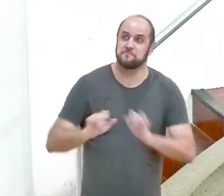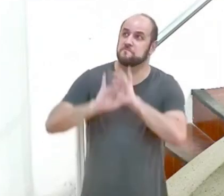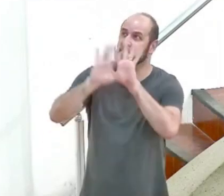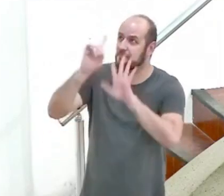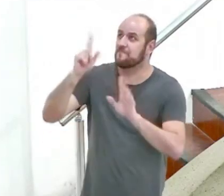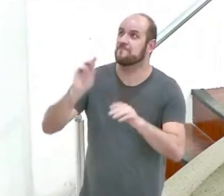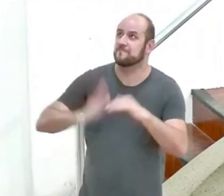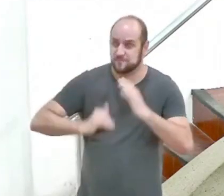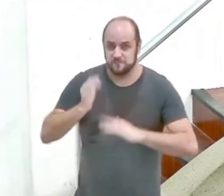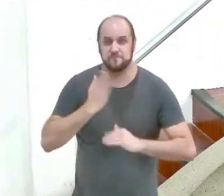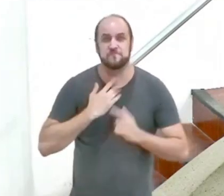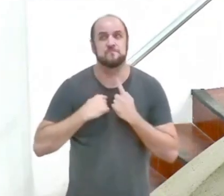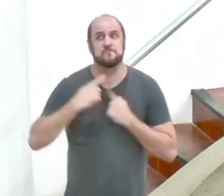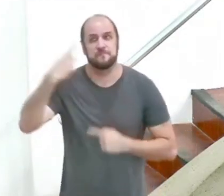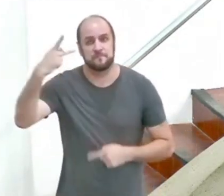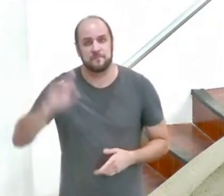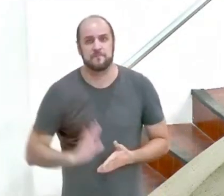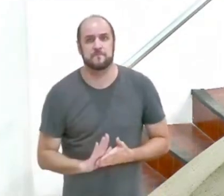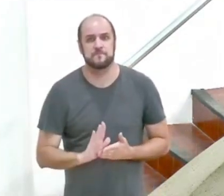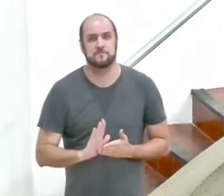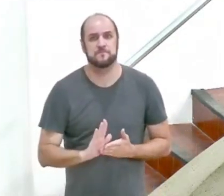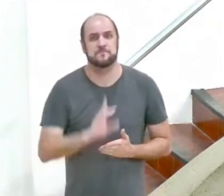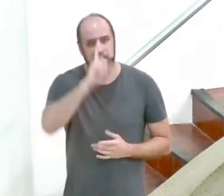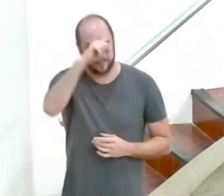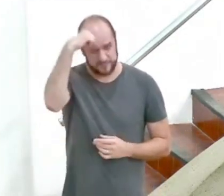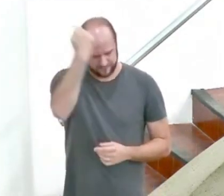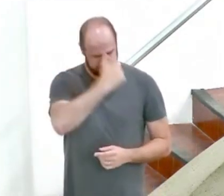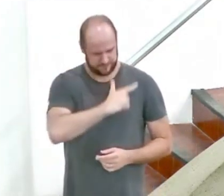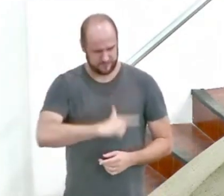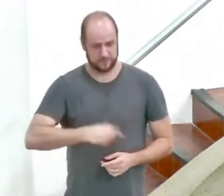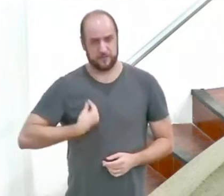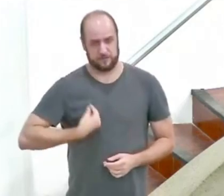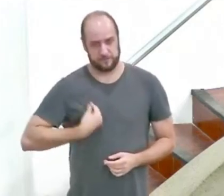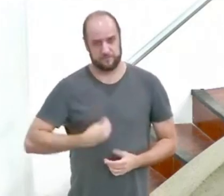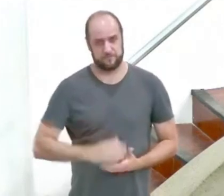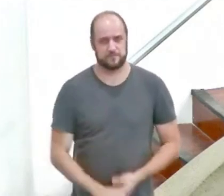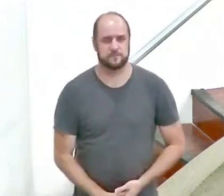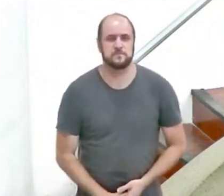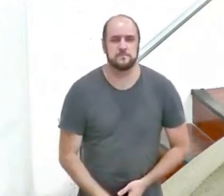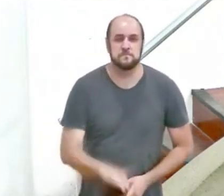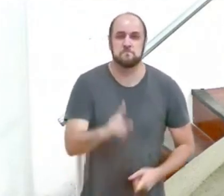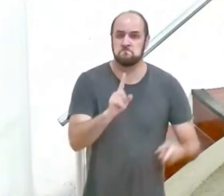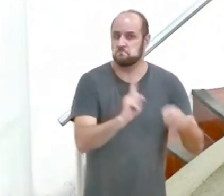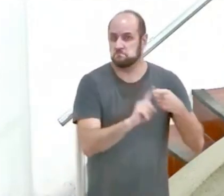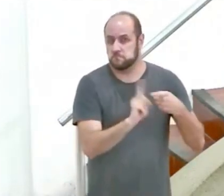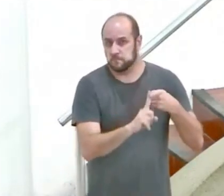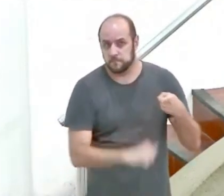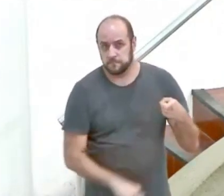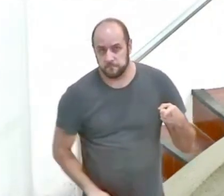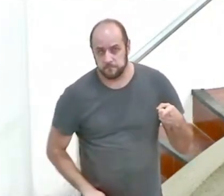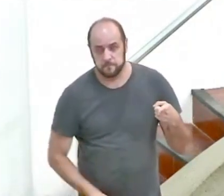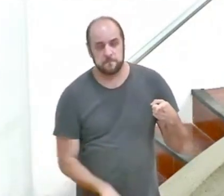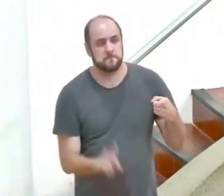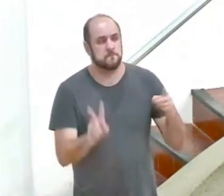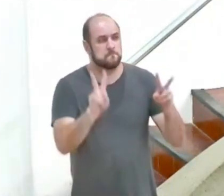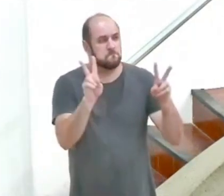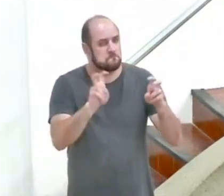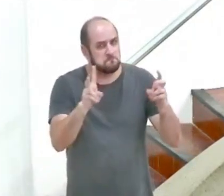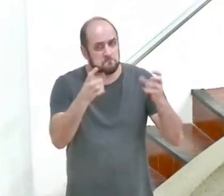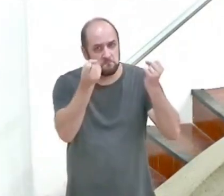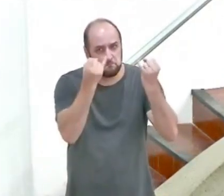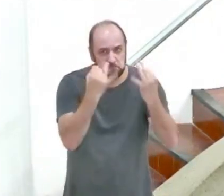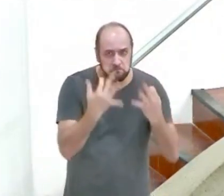fazer a sua vontade, a santidade. Em primeiro lugar, então, o texto explica,